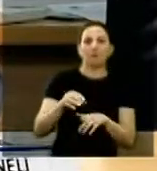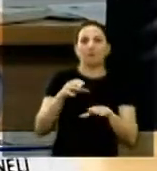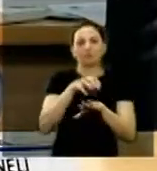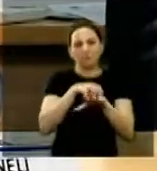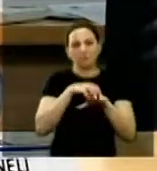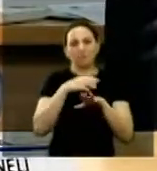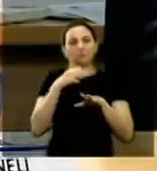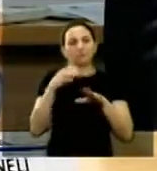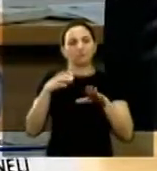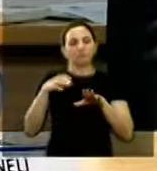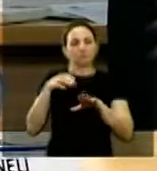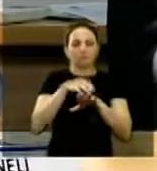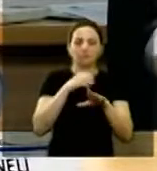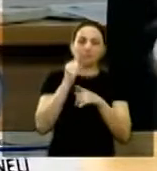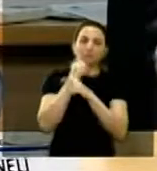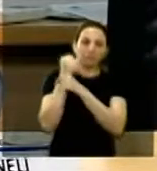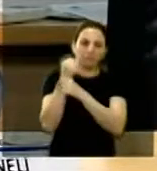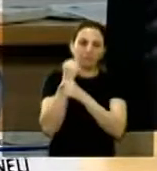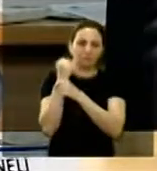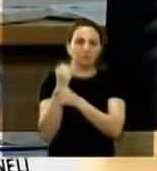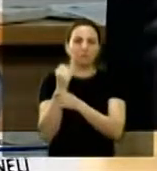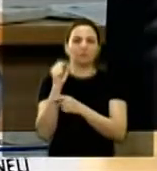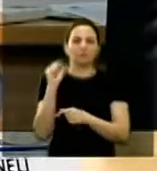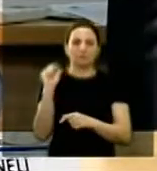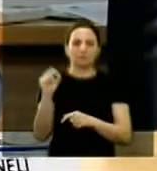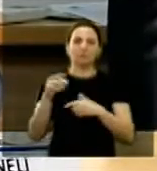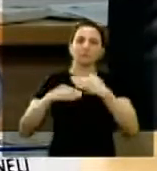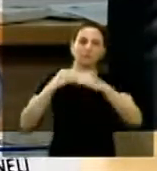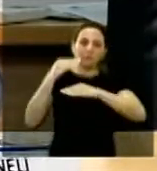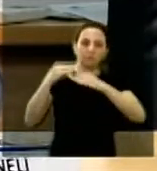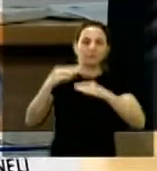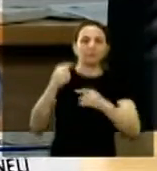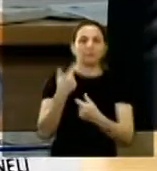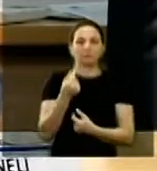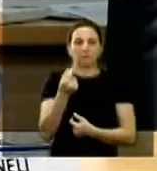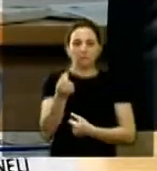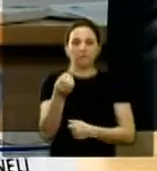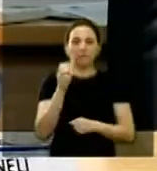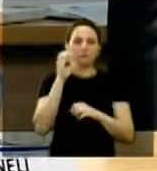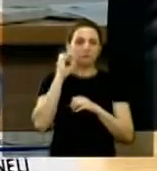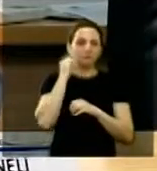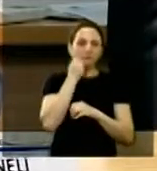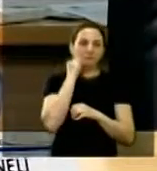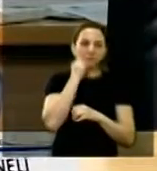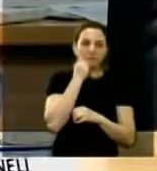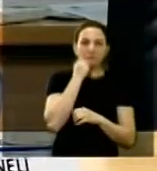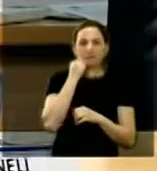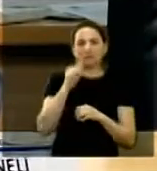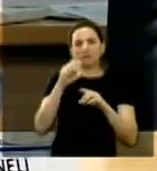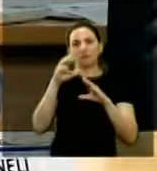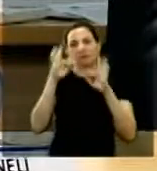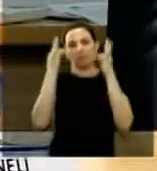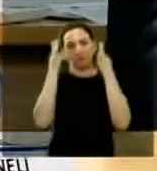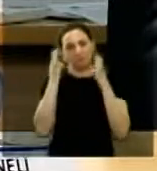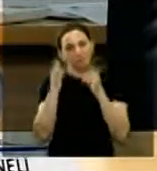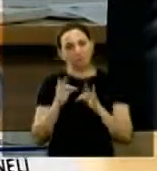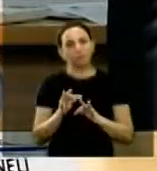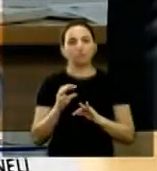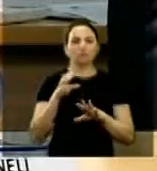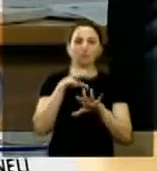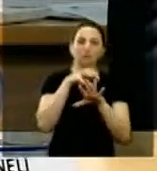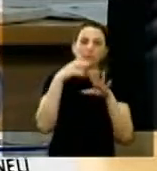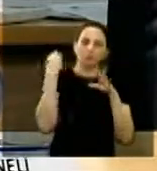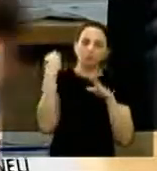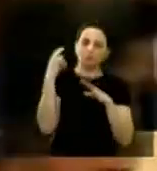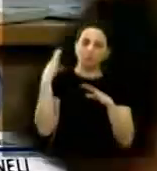trânsito e transporte segurança fundarte desenvolvimento econômico ciência tecnologia turismo e desenvolvimento